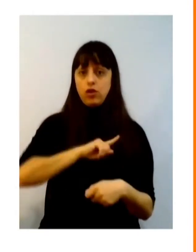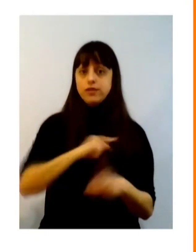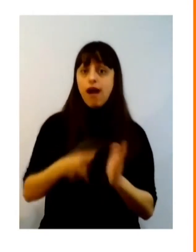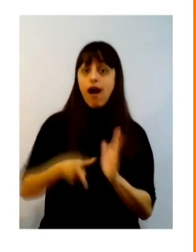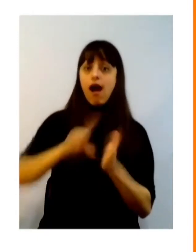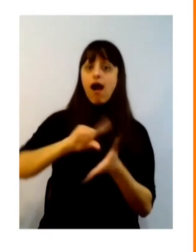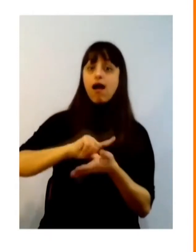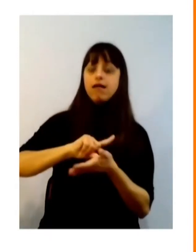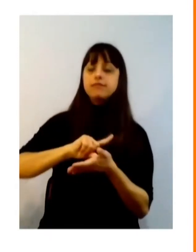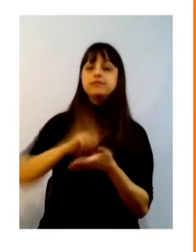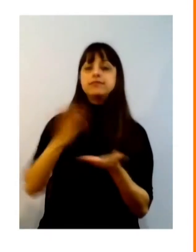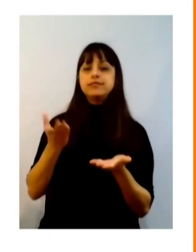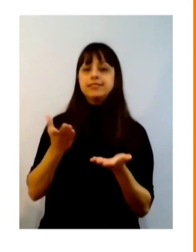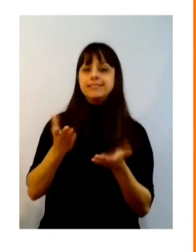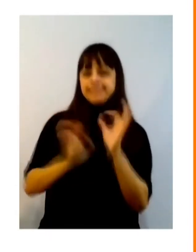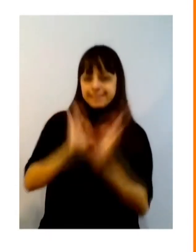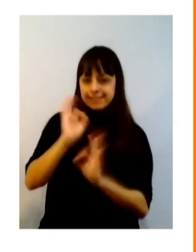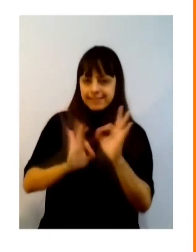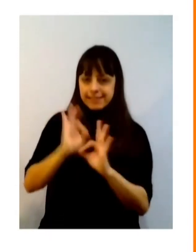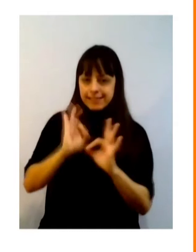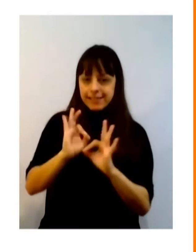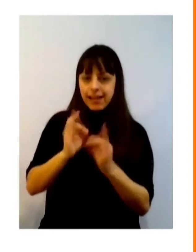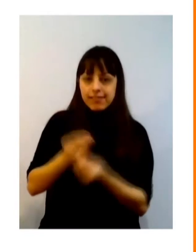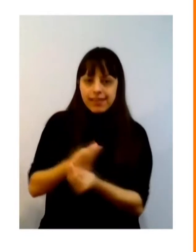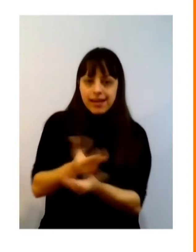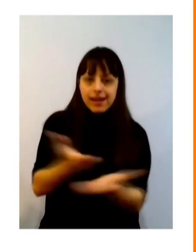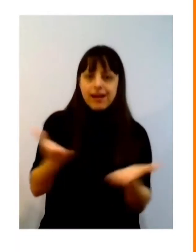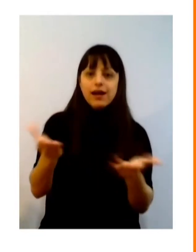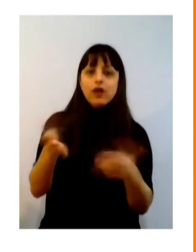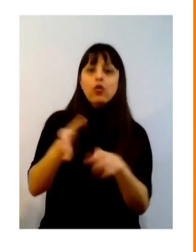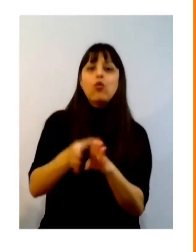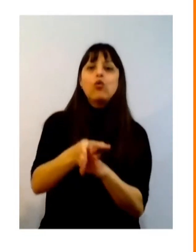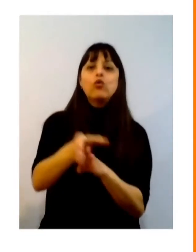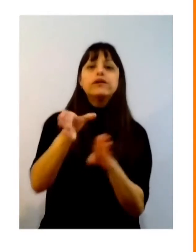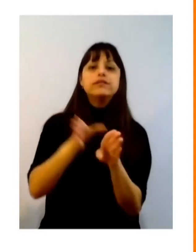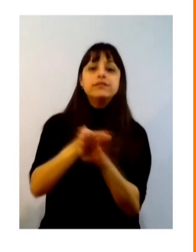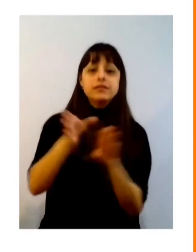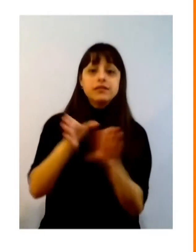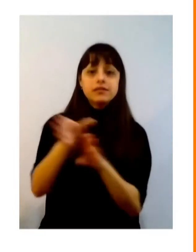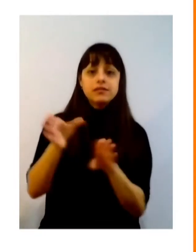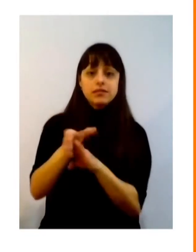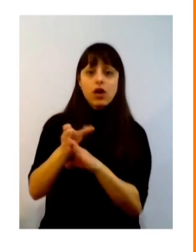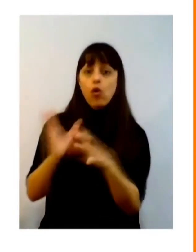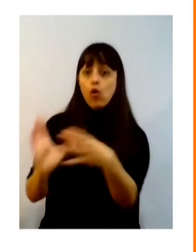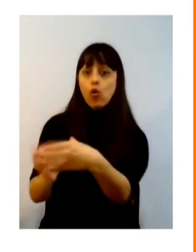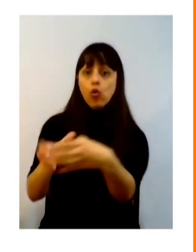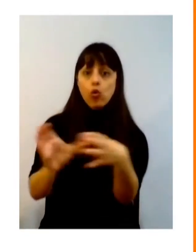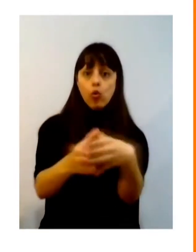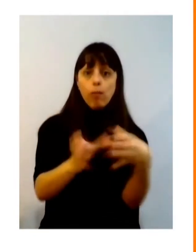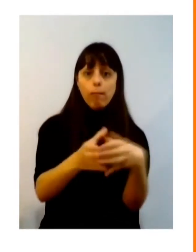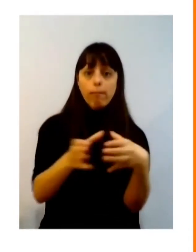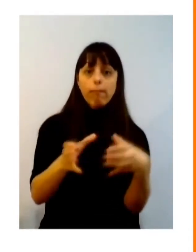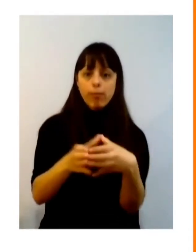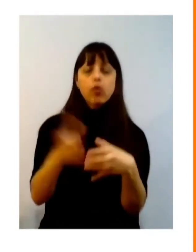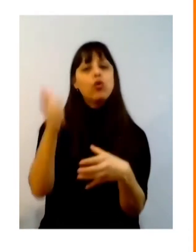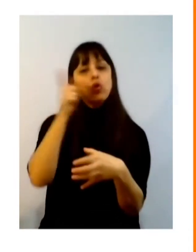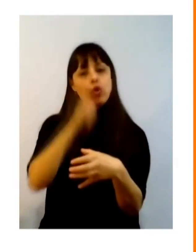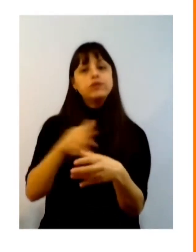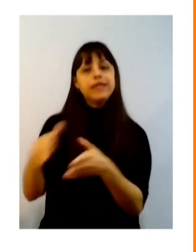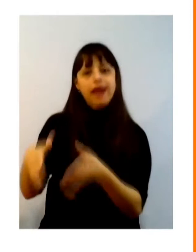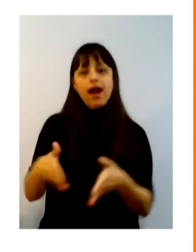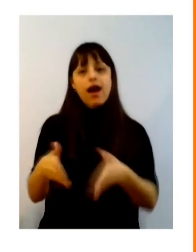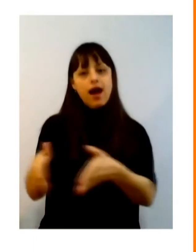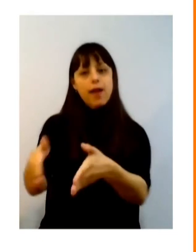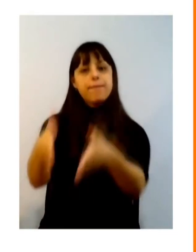antecipar, também dar orientações para definir também o norte. E qual é, então,